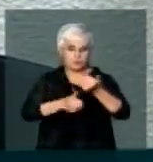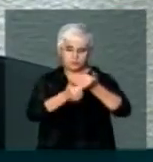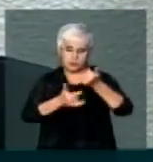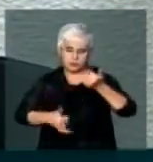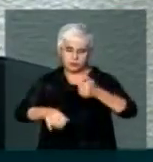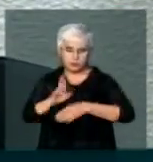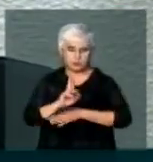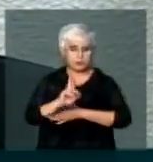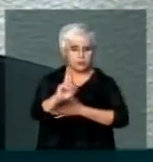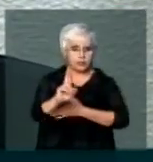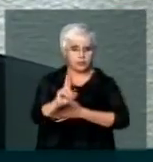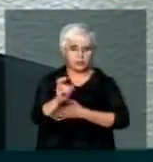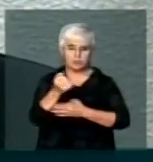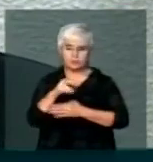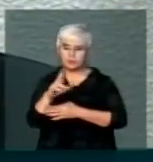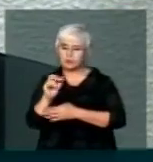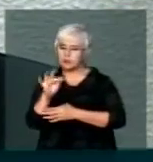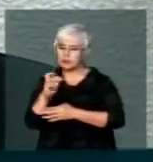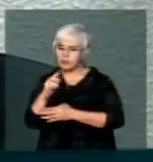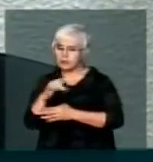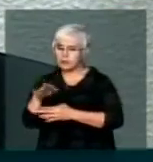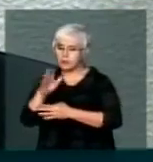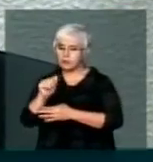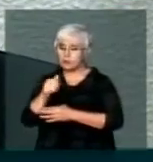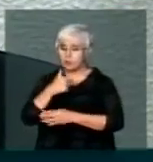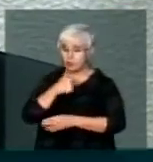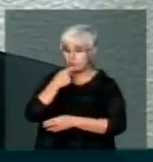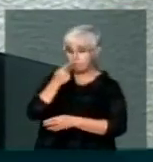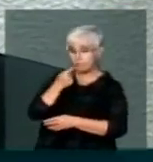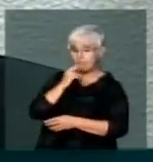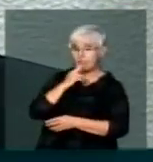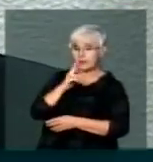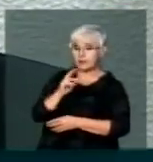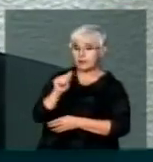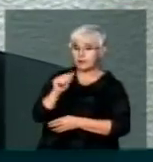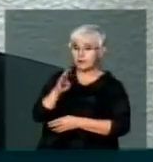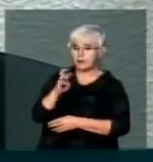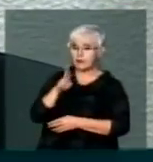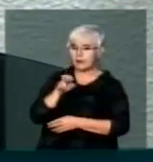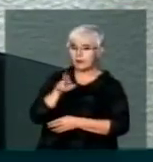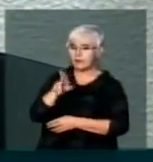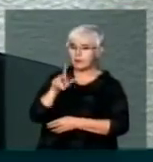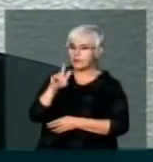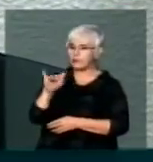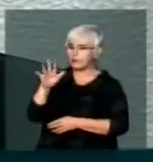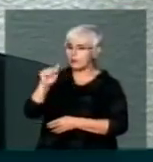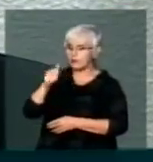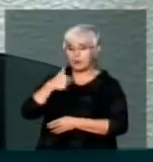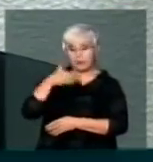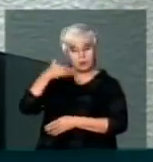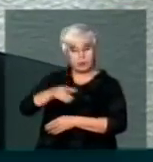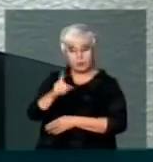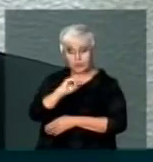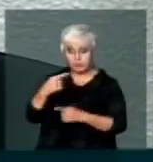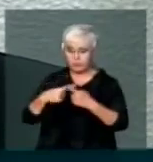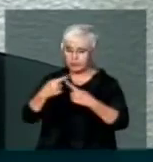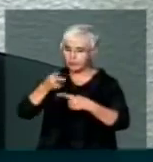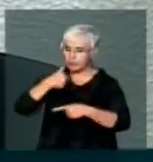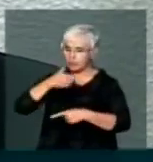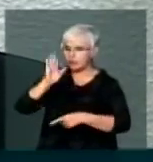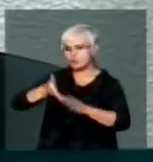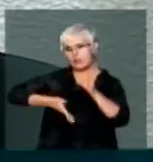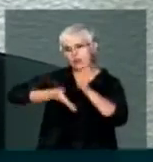diretoria De refinaria Eu falei que abriu e lima Eu não participei Porque já tinha saído quando começou a obra Como